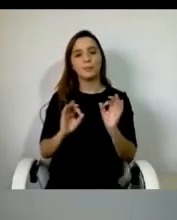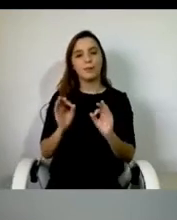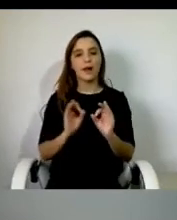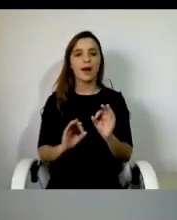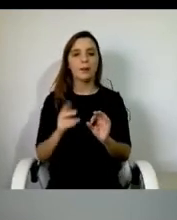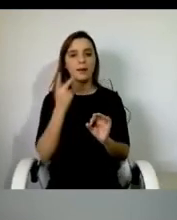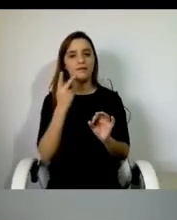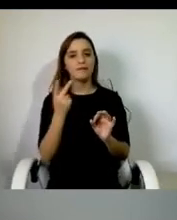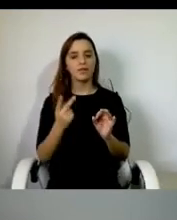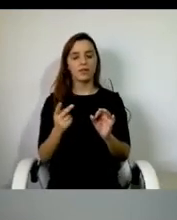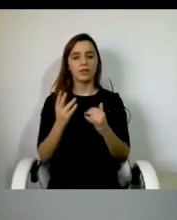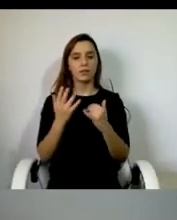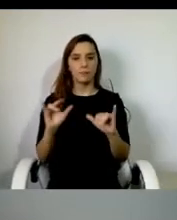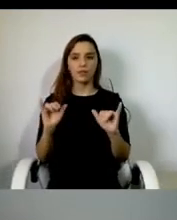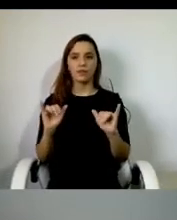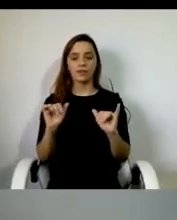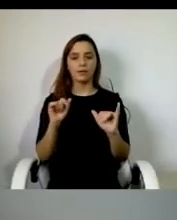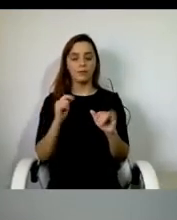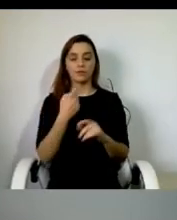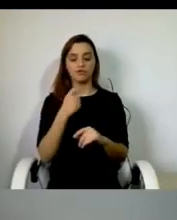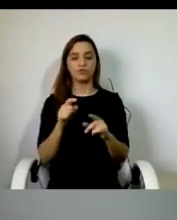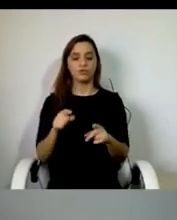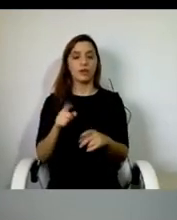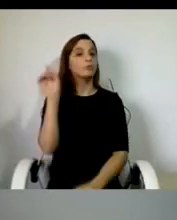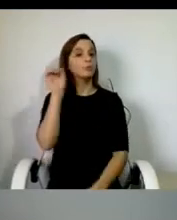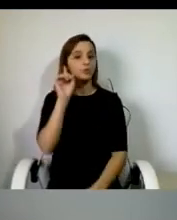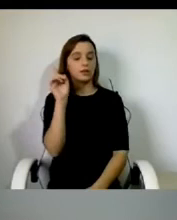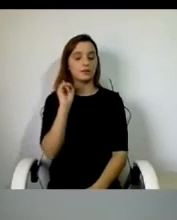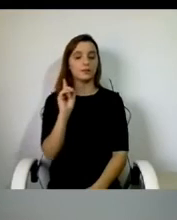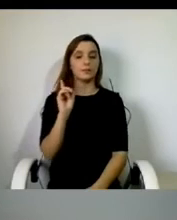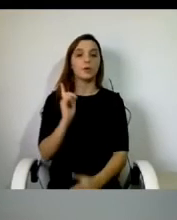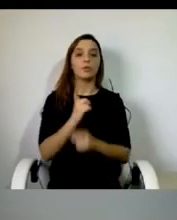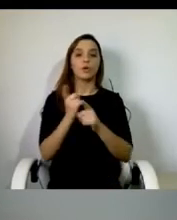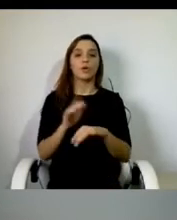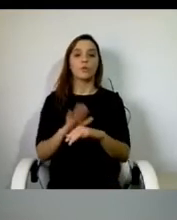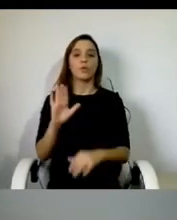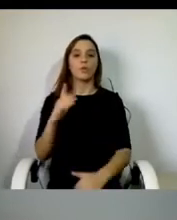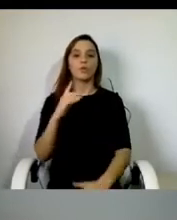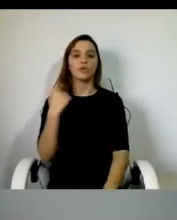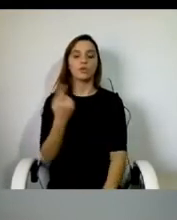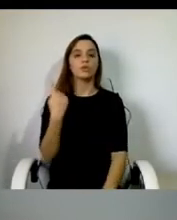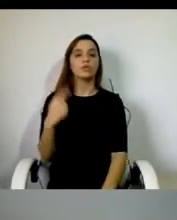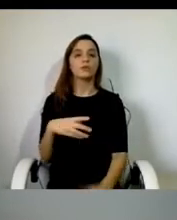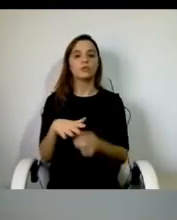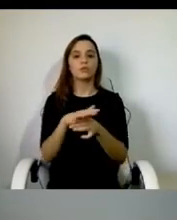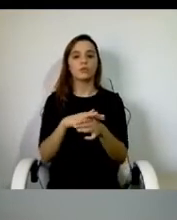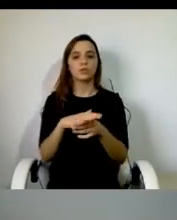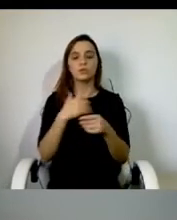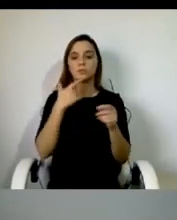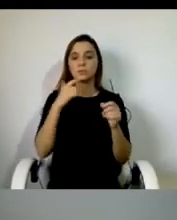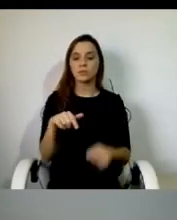independente e para estas questões, é muito importante, até porque quando nós paramos com casos que muitas vezes não